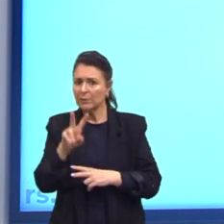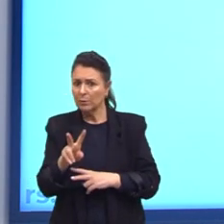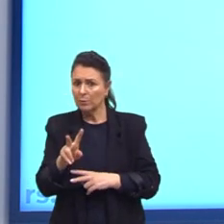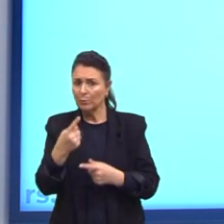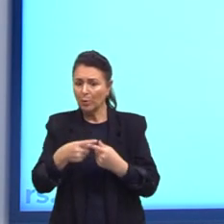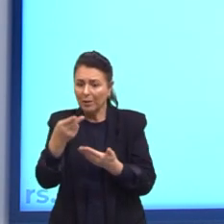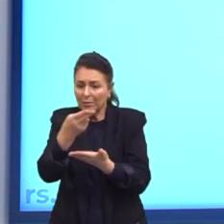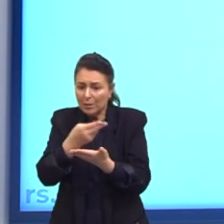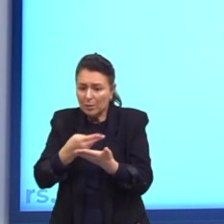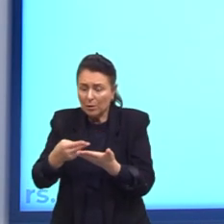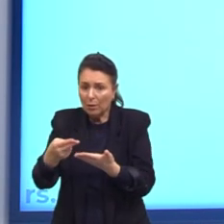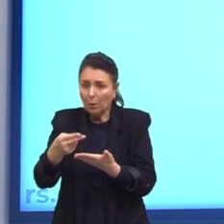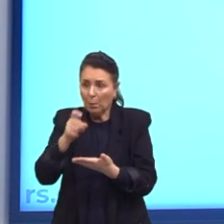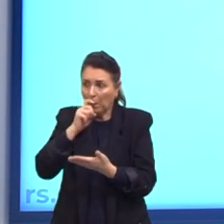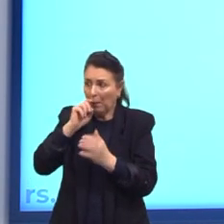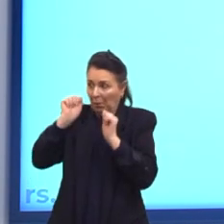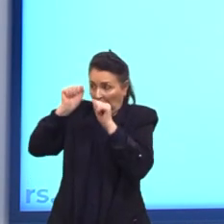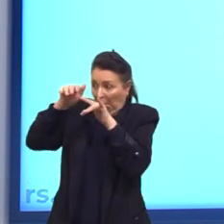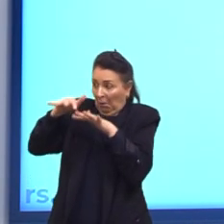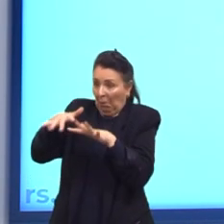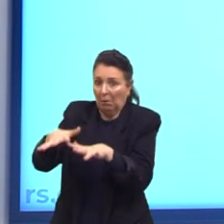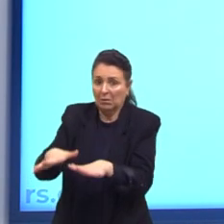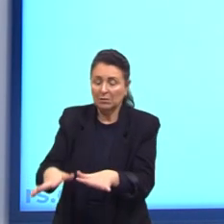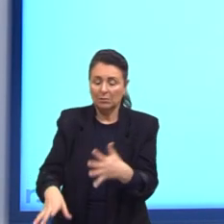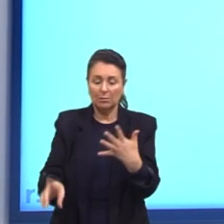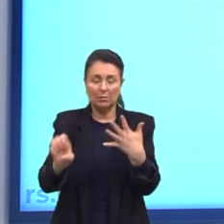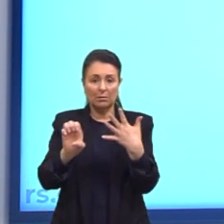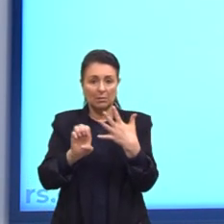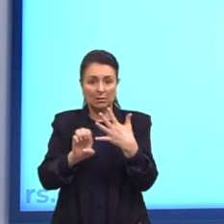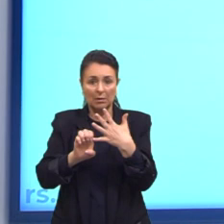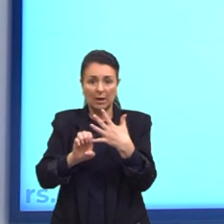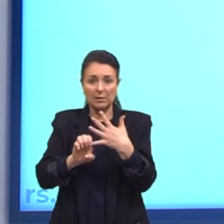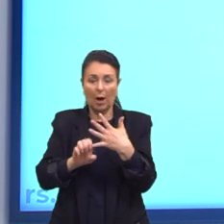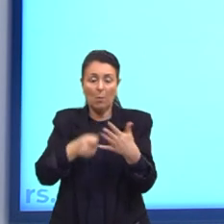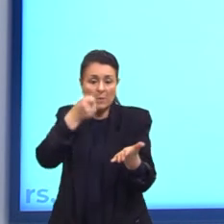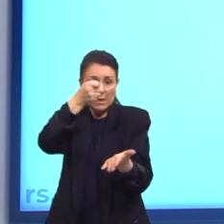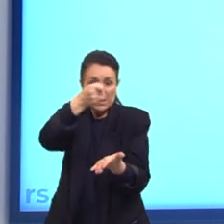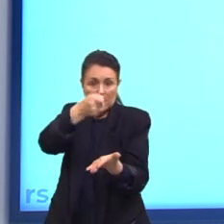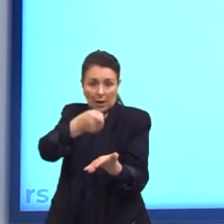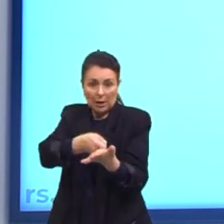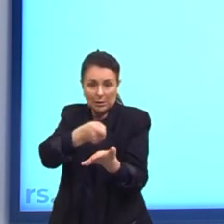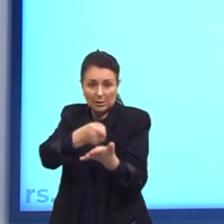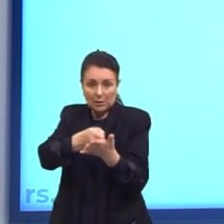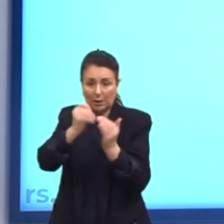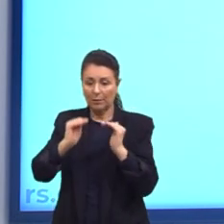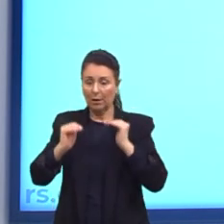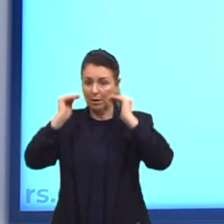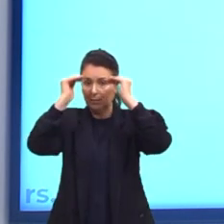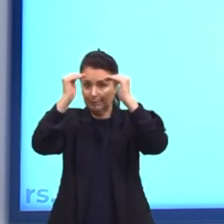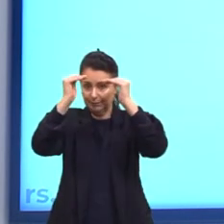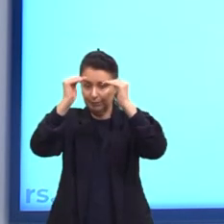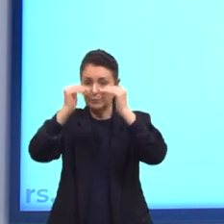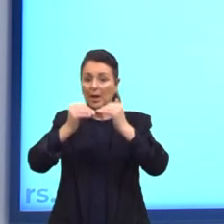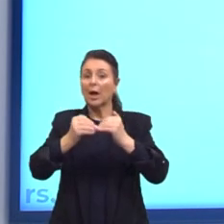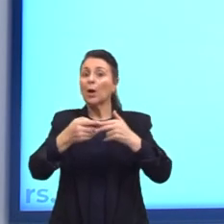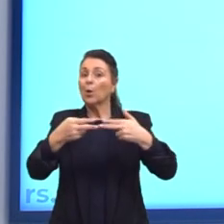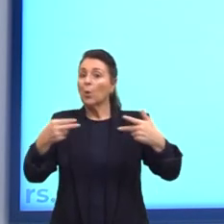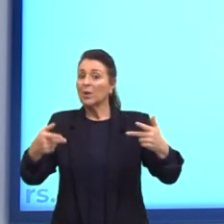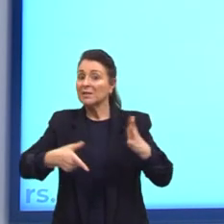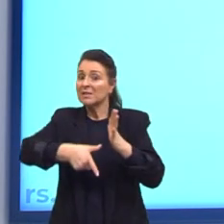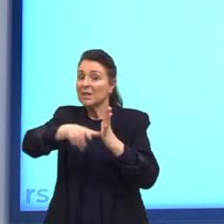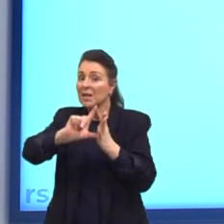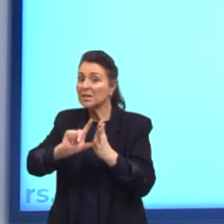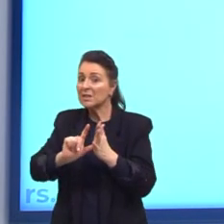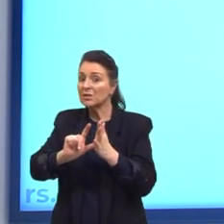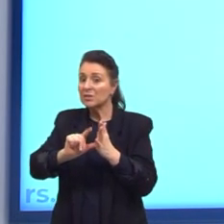como um monstro. Letra E. Exigir das autoridades ações preventivas contra a violência doméstica.